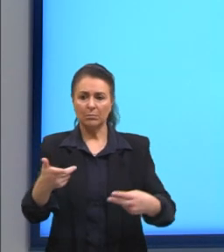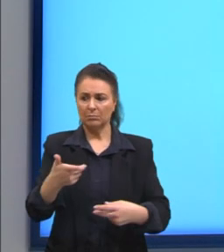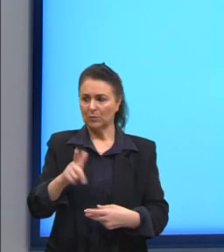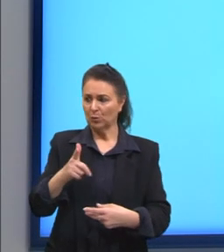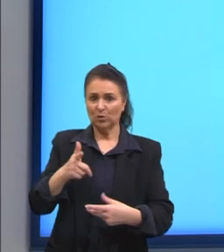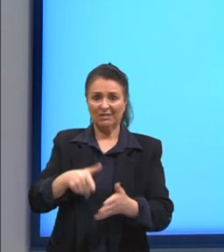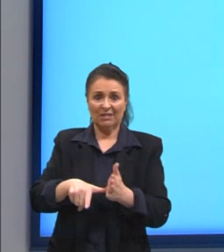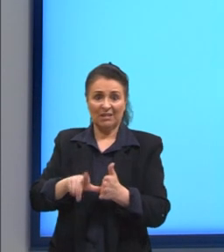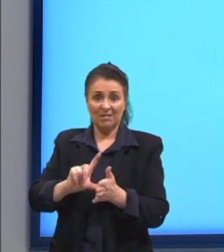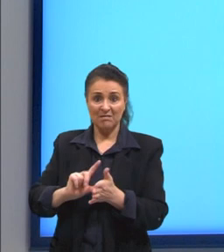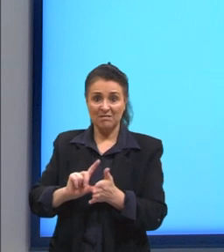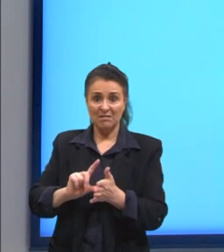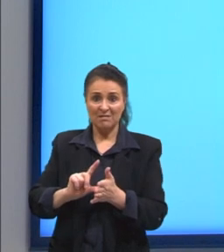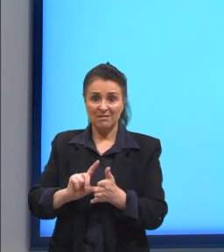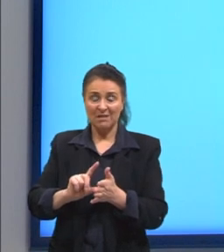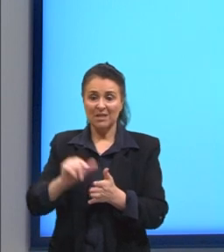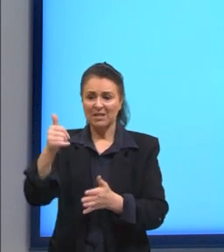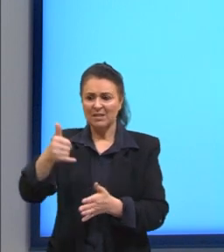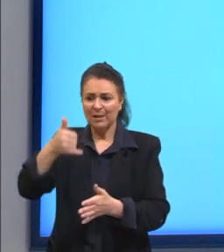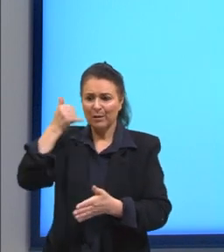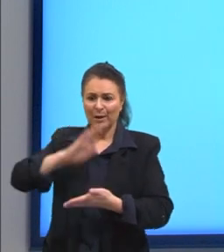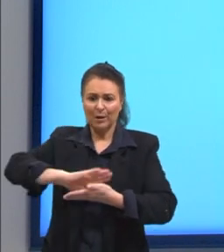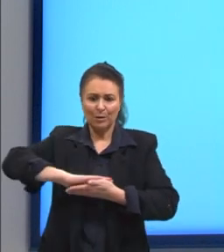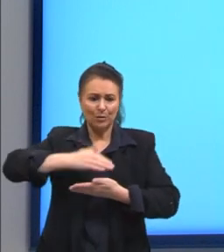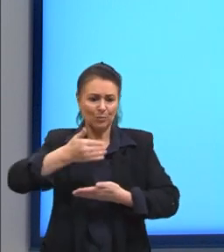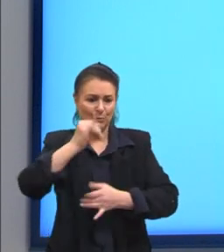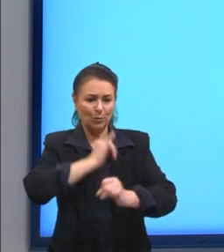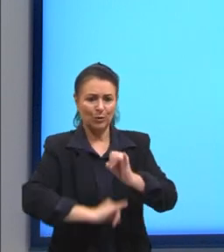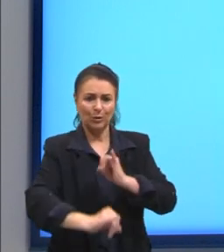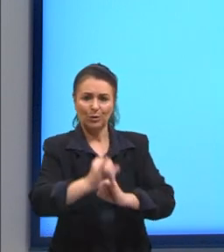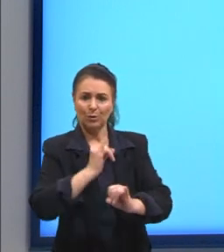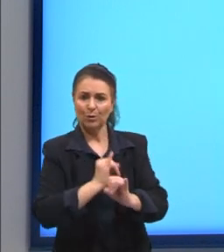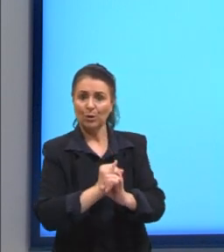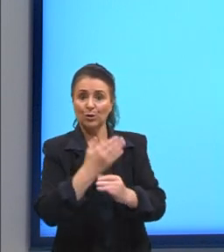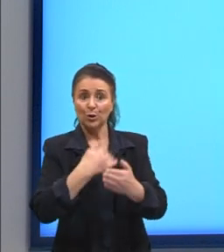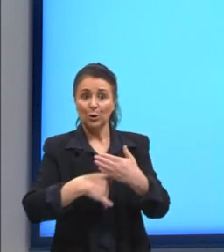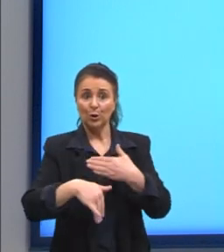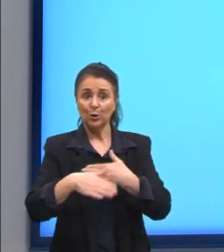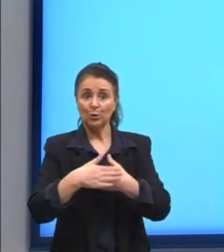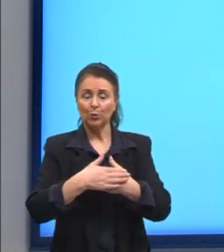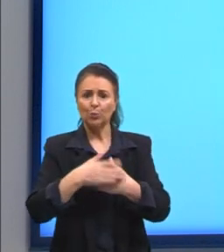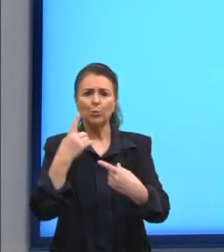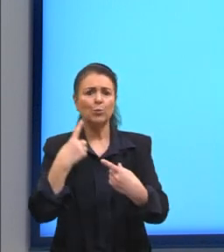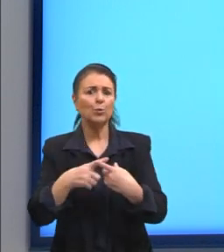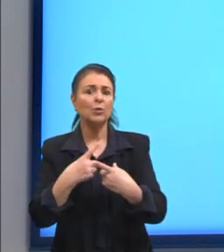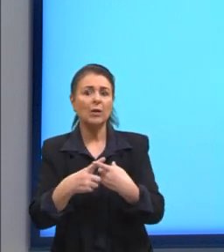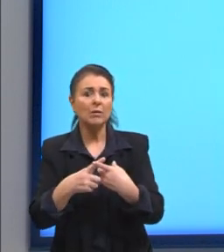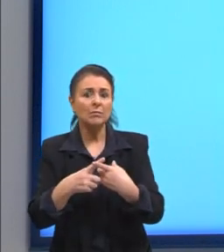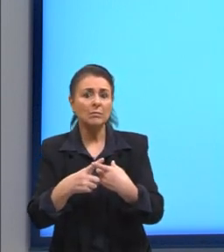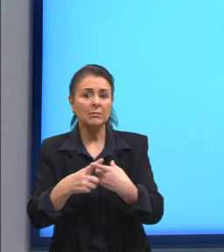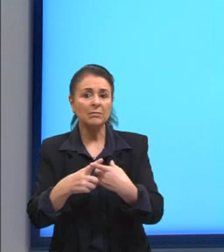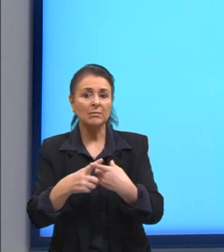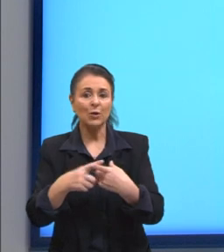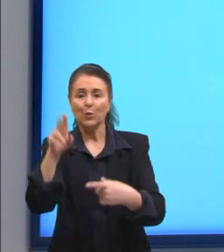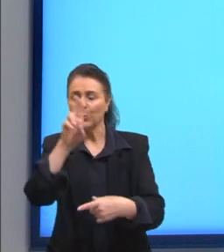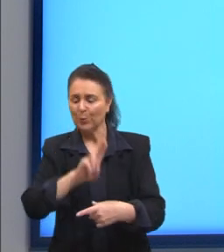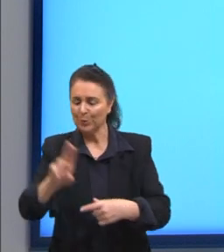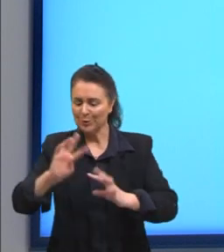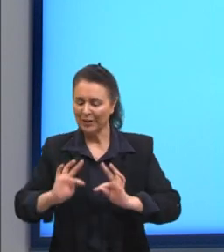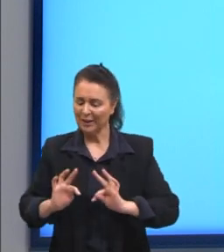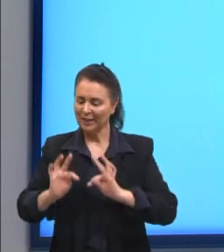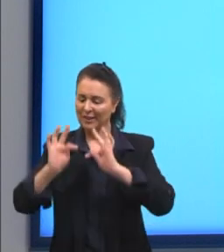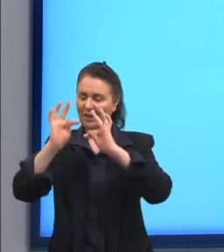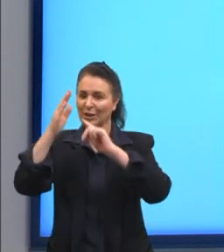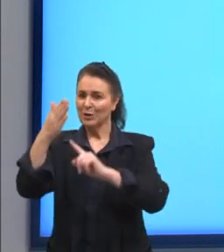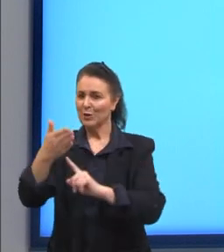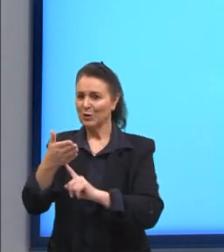anteriormente, celular, notebook, internet, tudo é resultado da tecnologia. O que